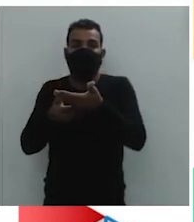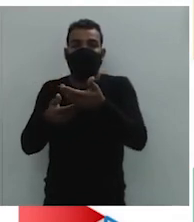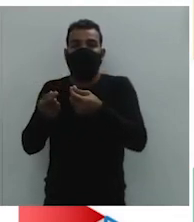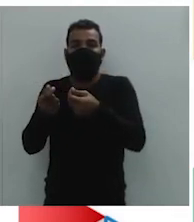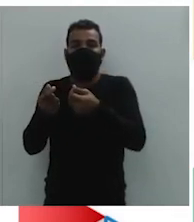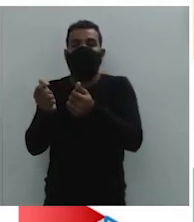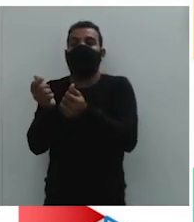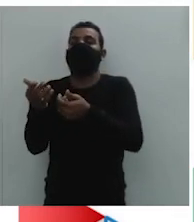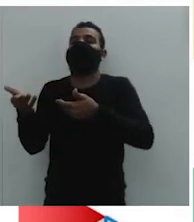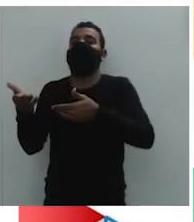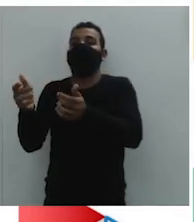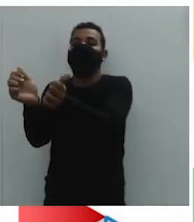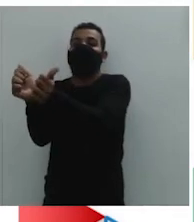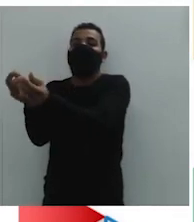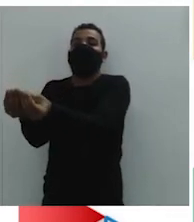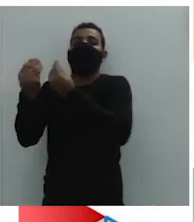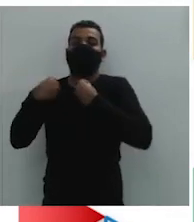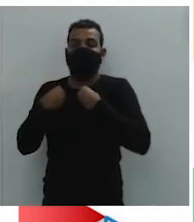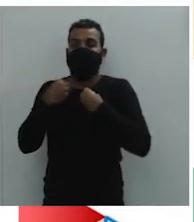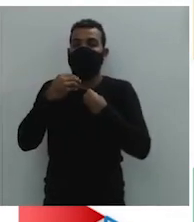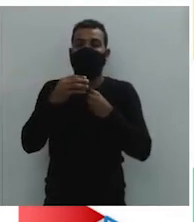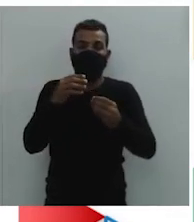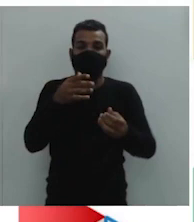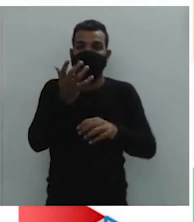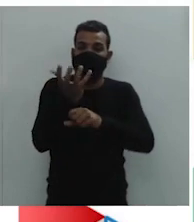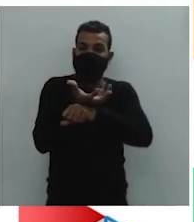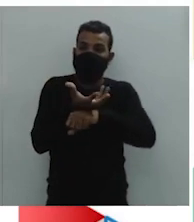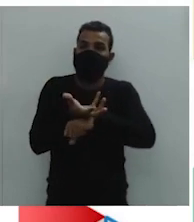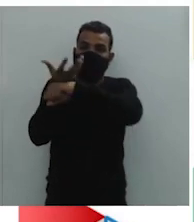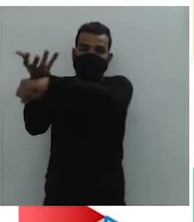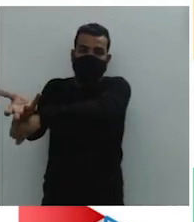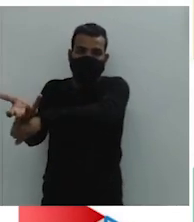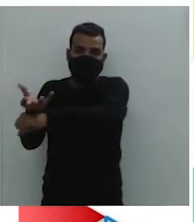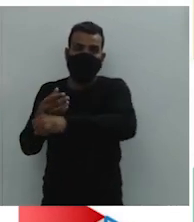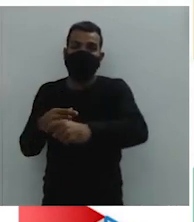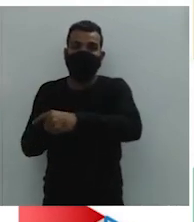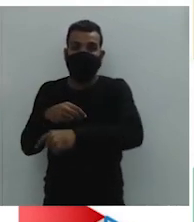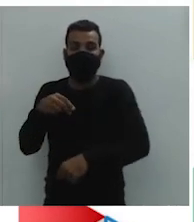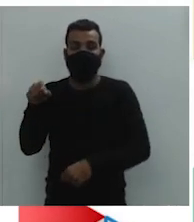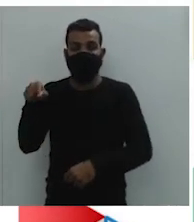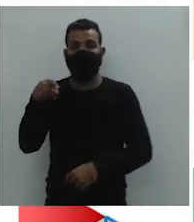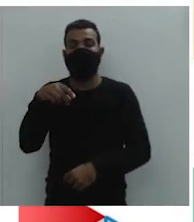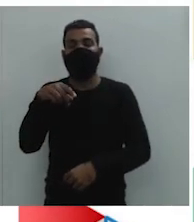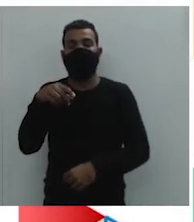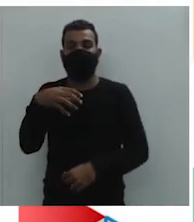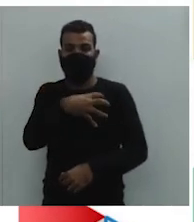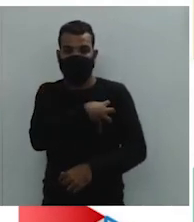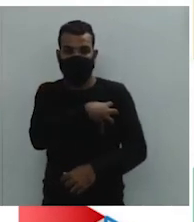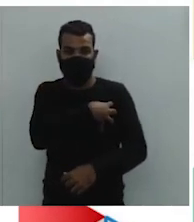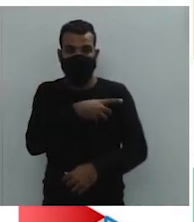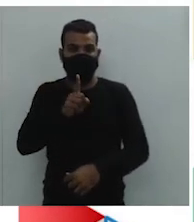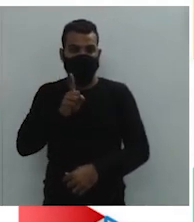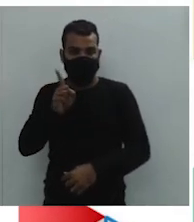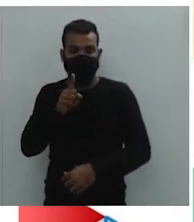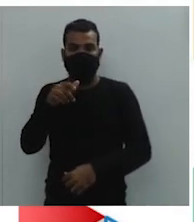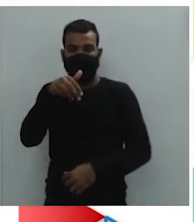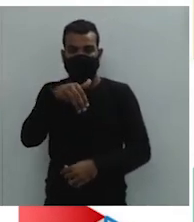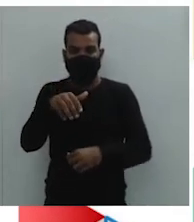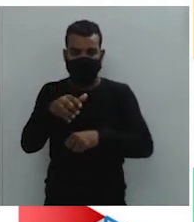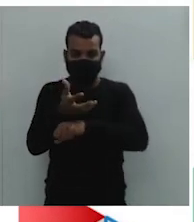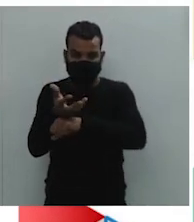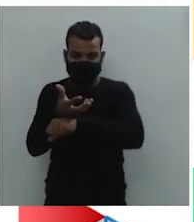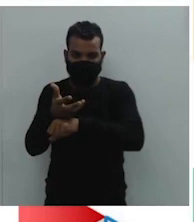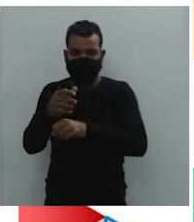o cultivo, ele desenvolveu-se na zona da Mata da Bahia, né? Ao redor de Salvador, entre os séculos